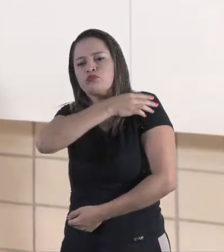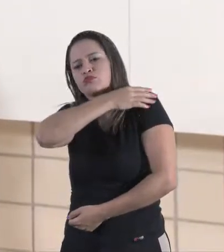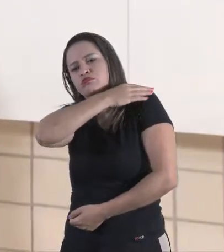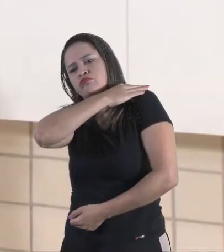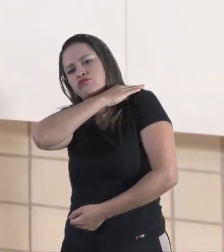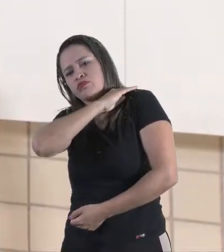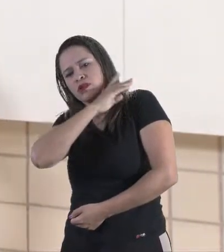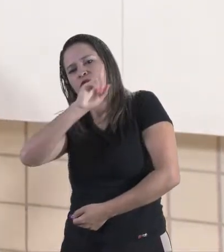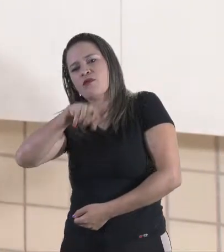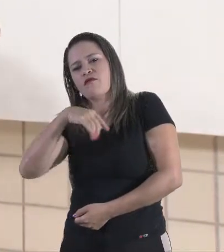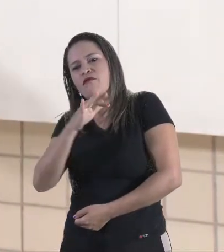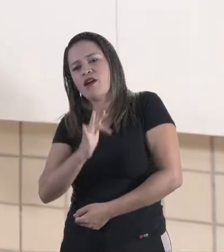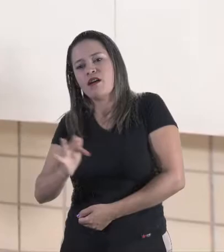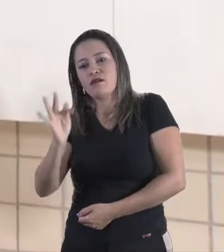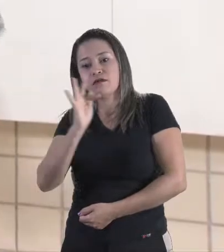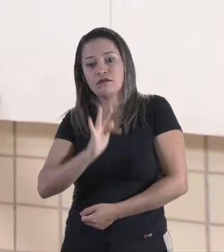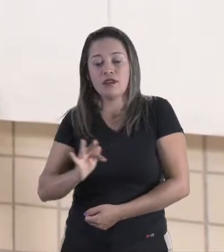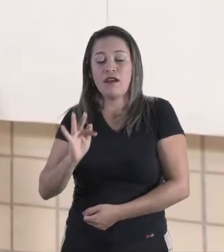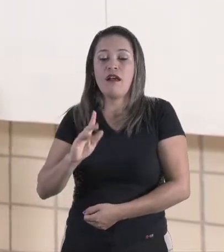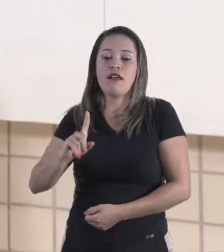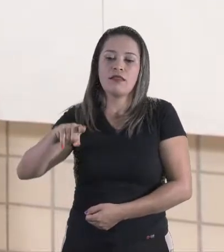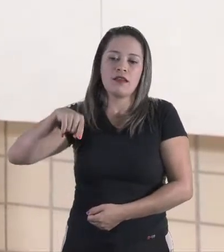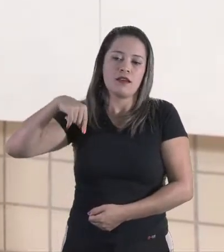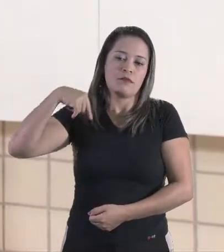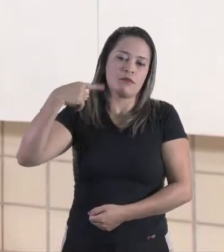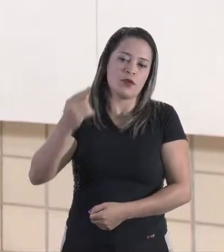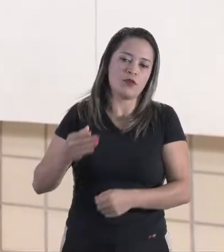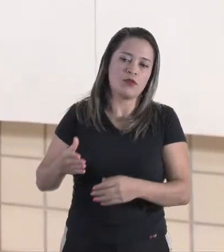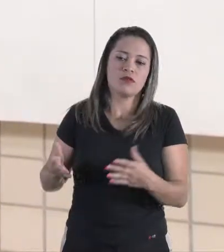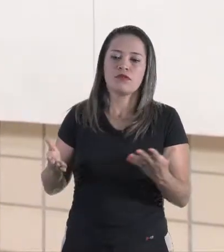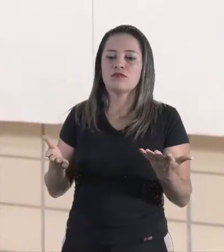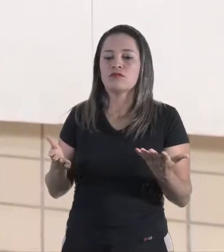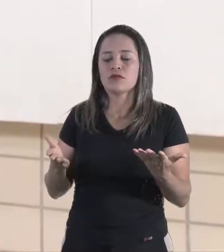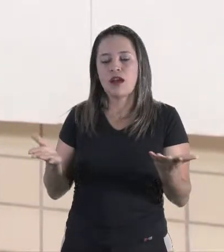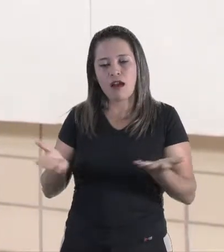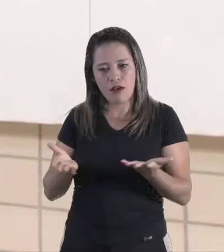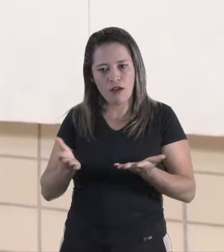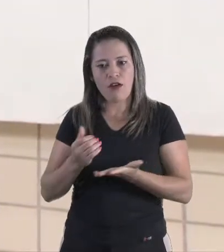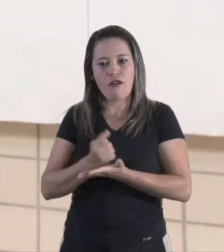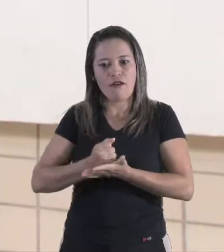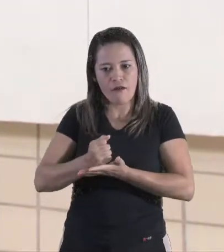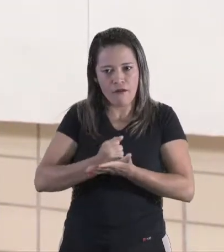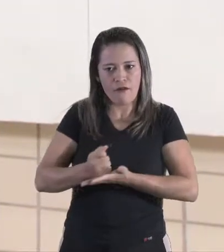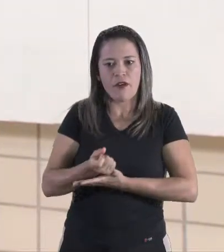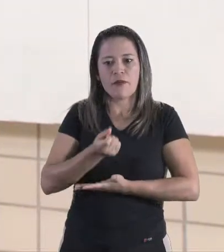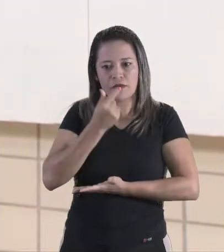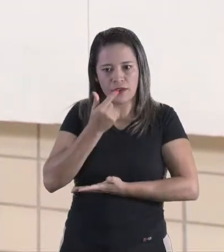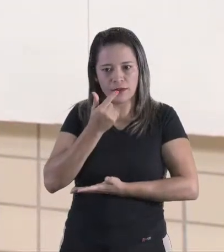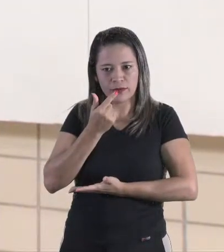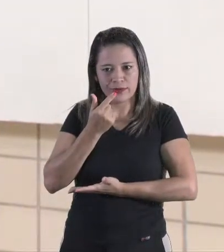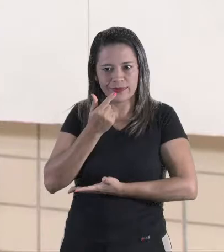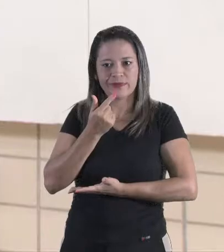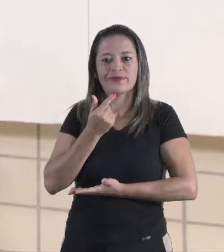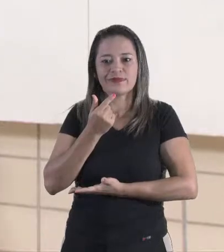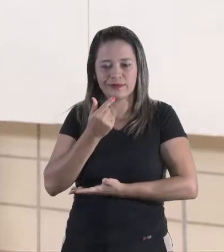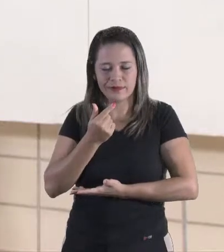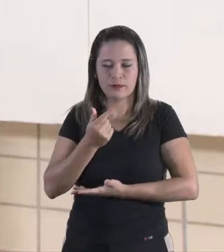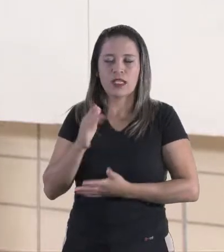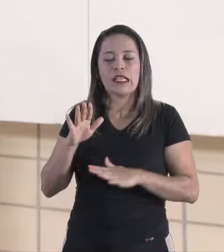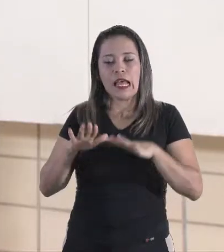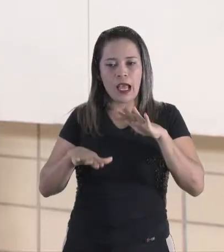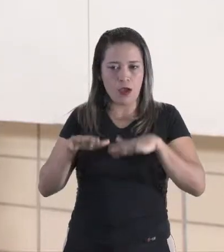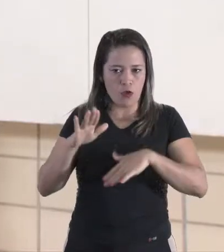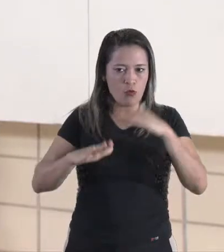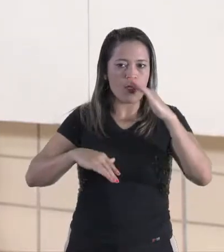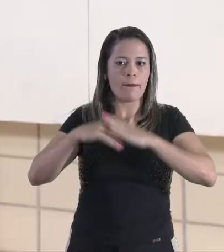depois fez faculdade e só então ele passou a ser um farmacêutico. Essas são algumas